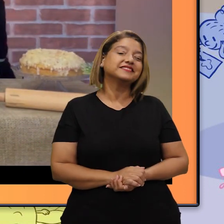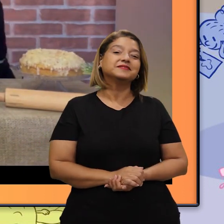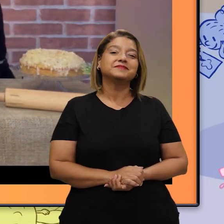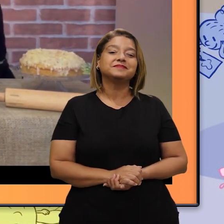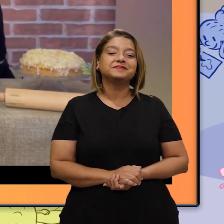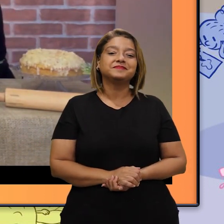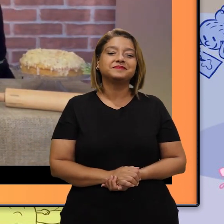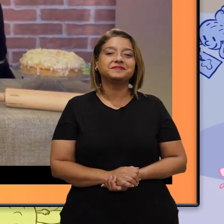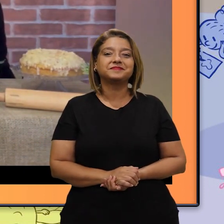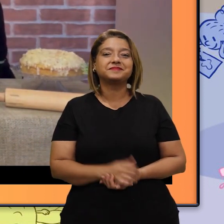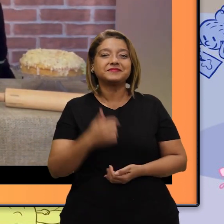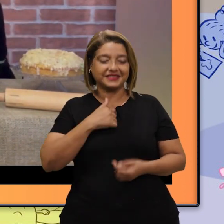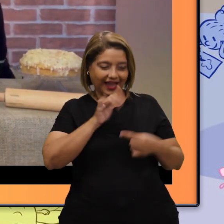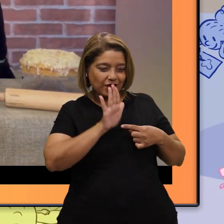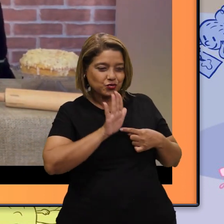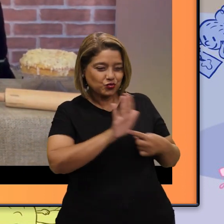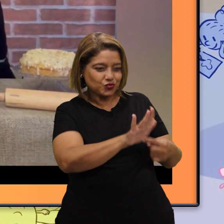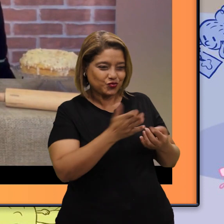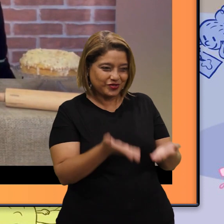Deixa eu te ajudar.